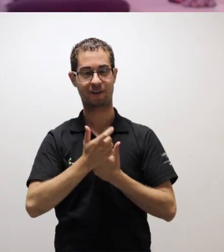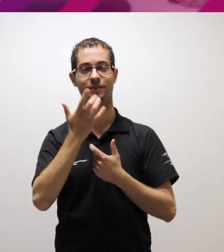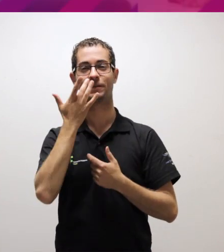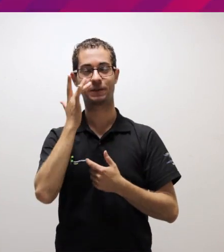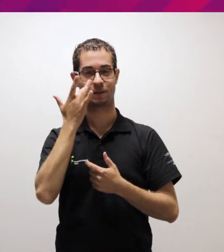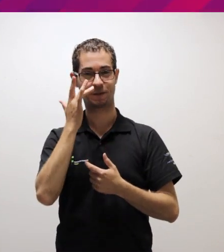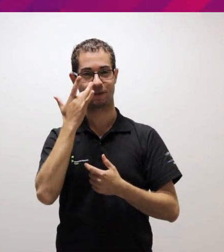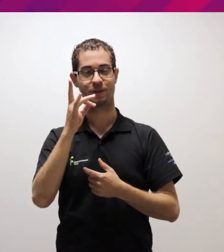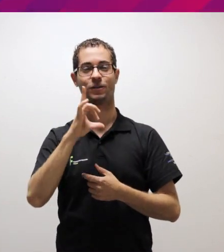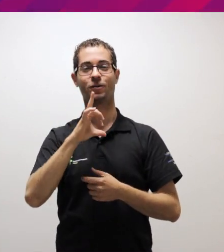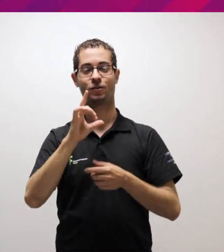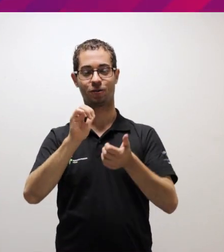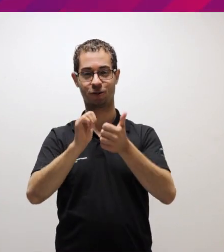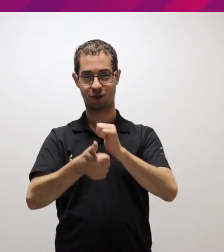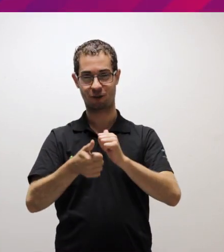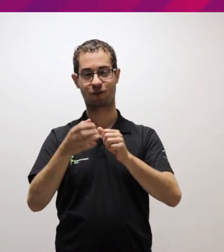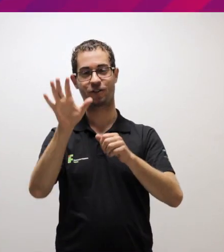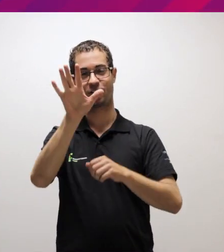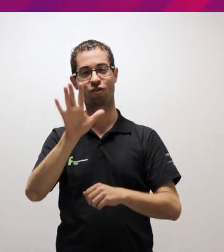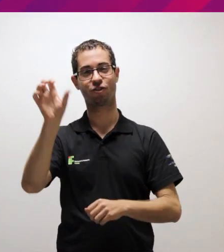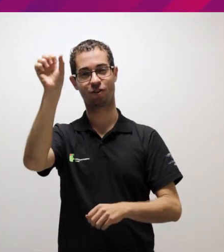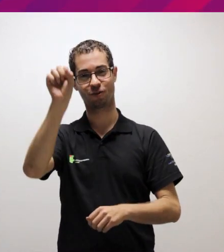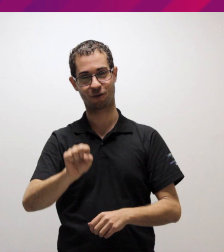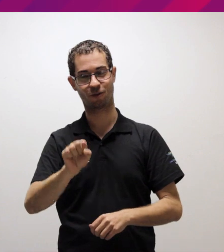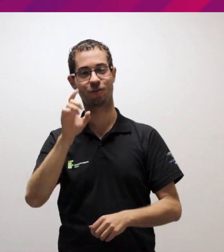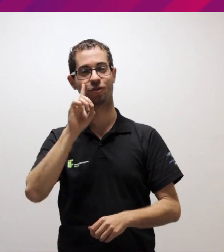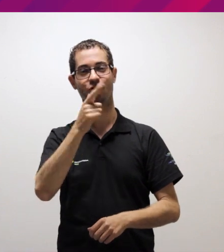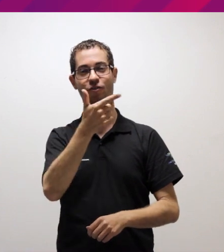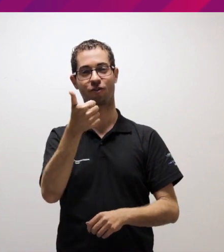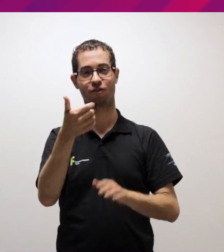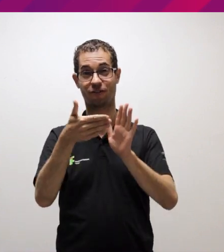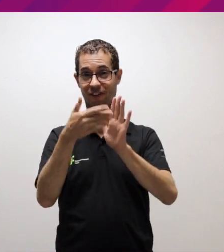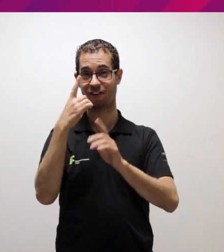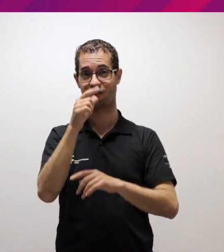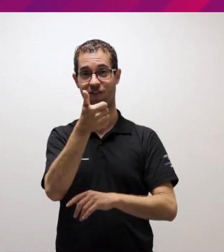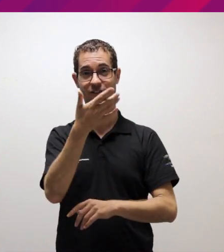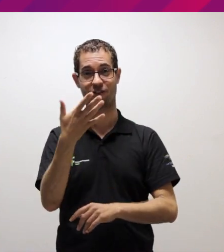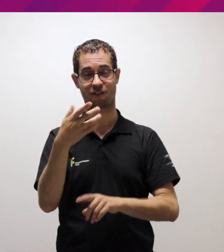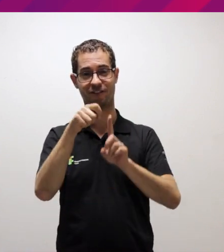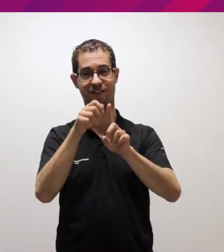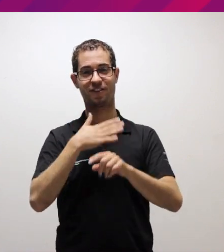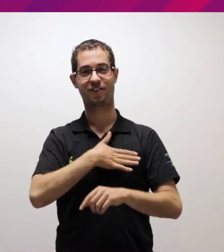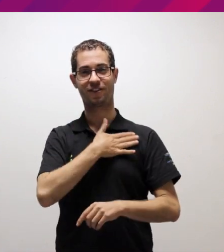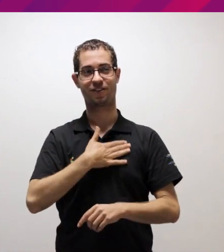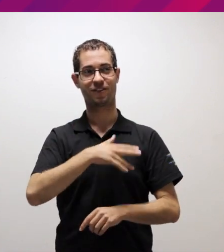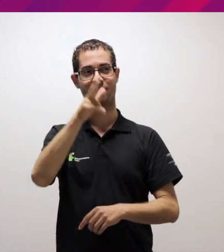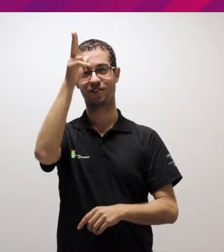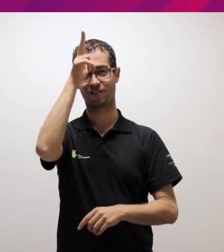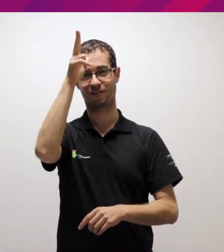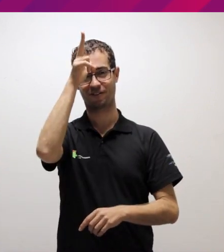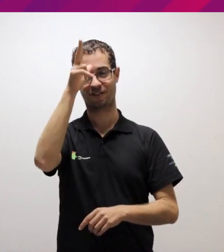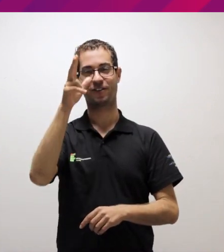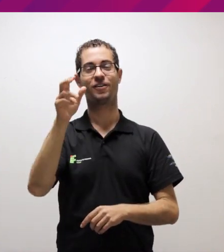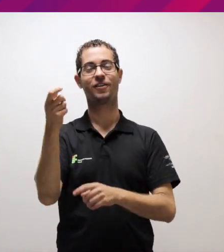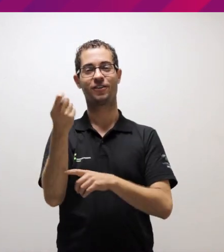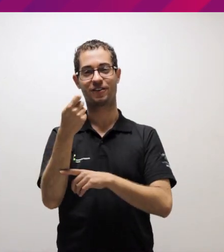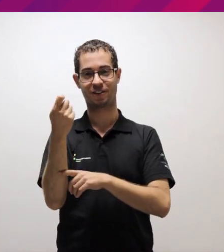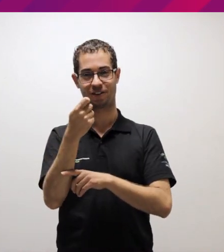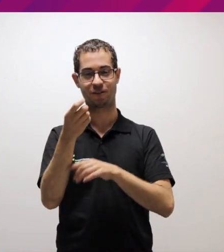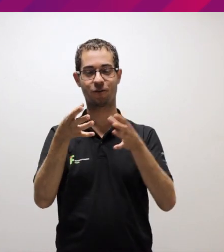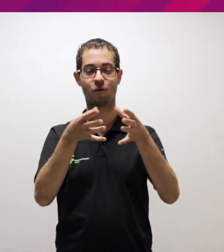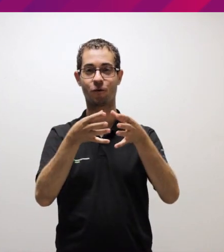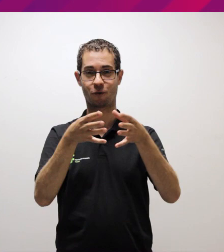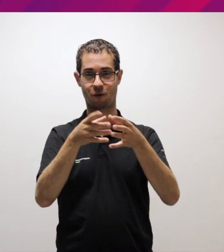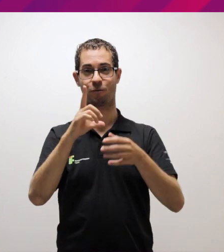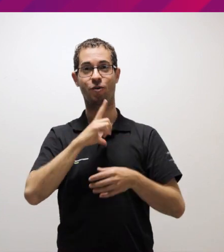Jogos dos Institutos Federais da Região Sul, realizados entre os dias 21 e 24 de agosto, em Novo Hamburgo, no Rio Grande do Sul.